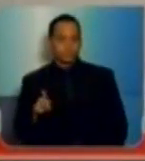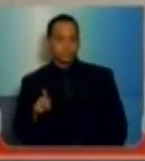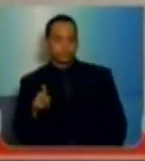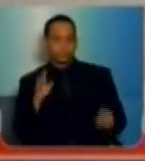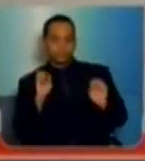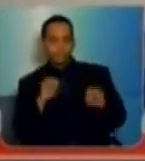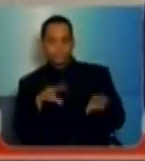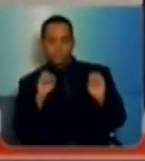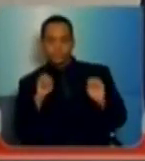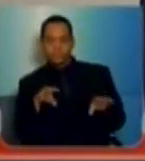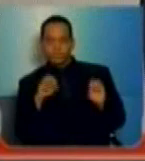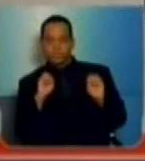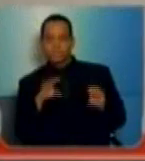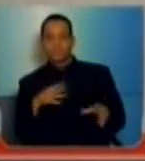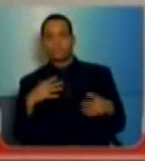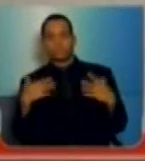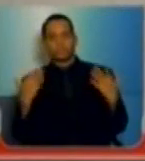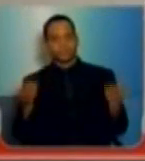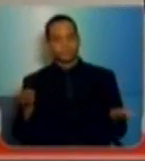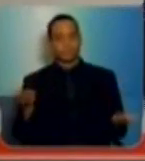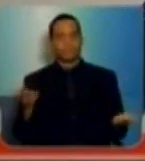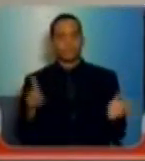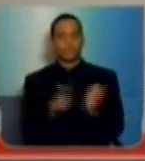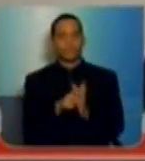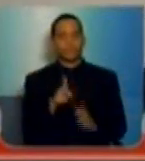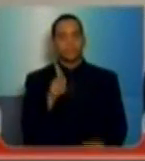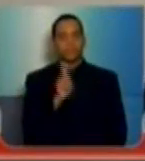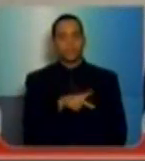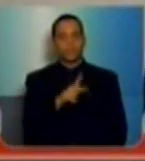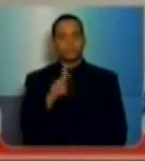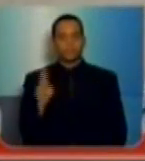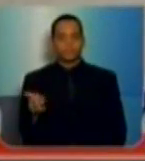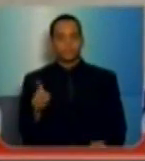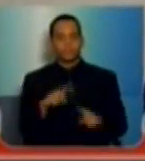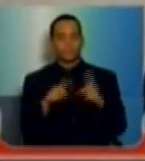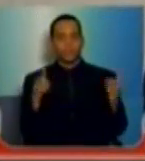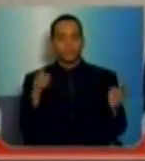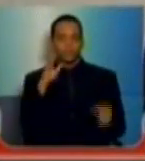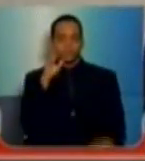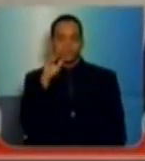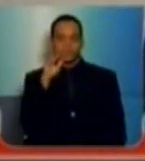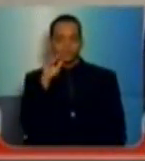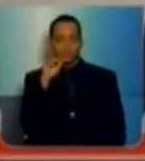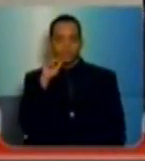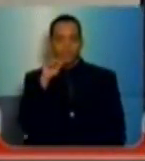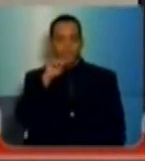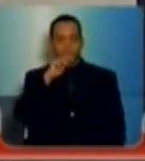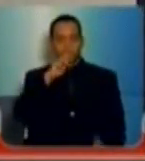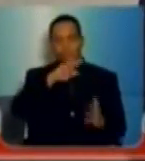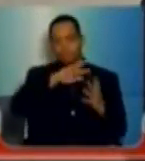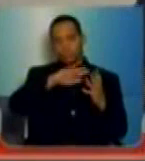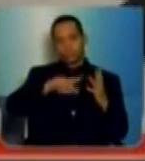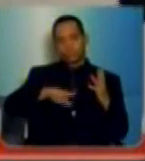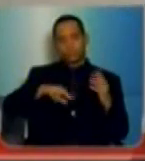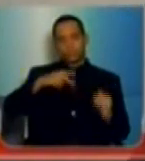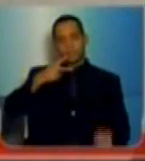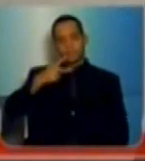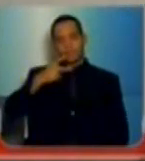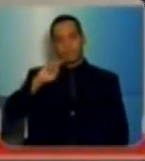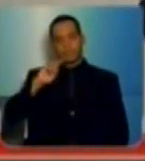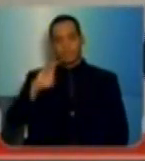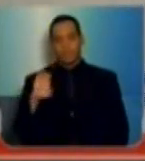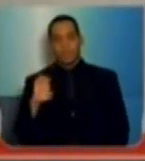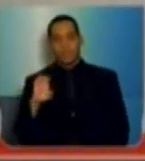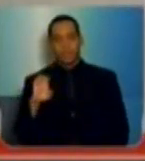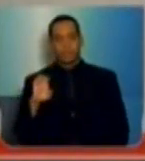educação. Não só os professores, mas todos os servidores, senhor presidente. O PDE, que foi criado